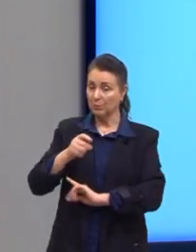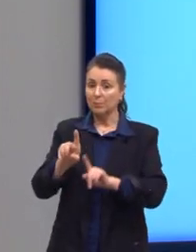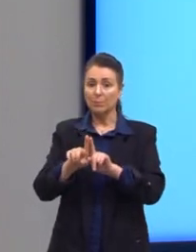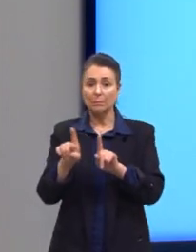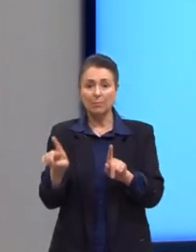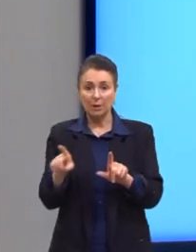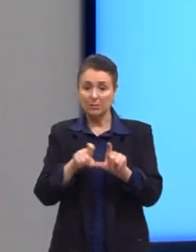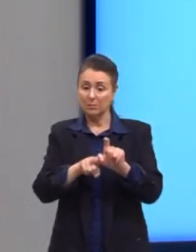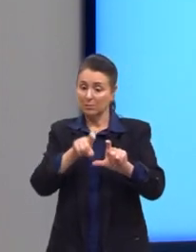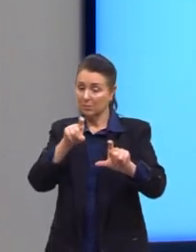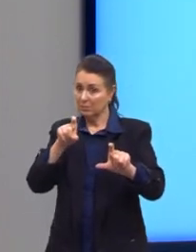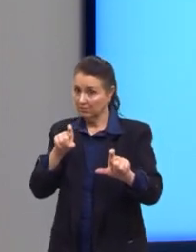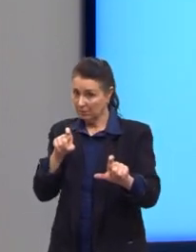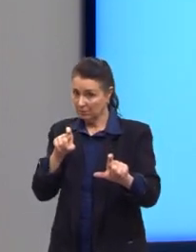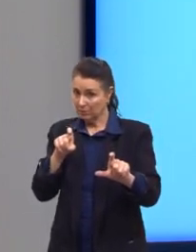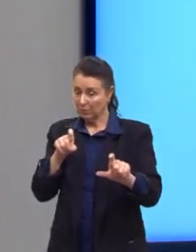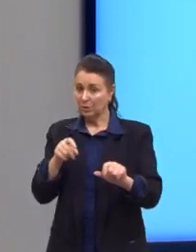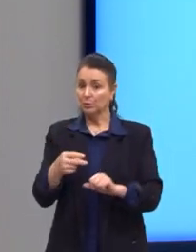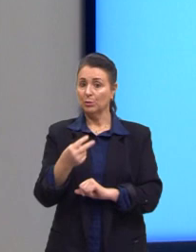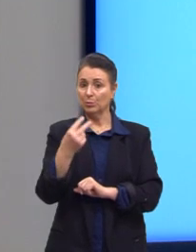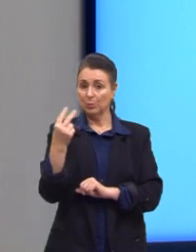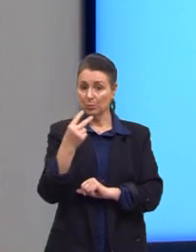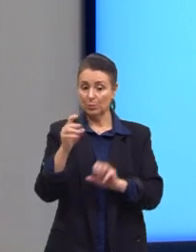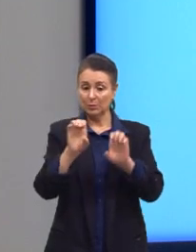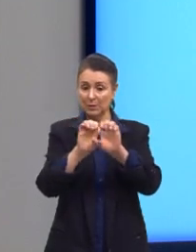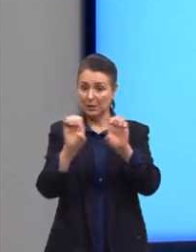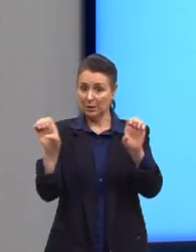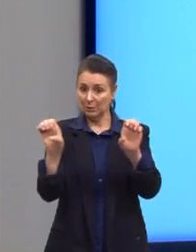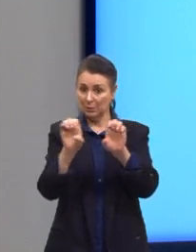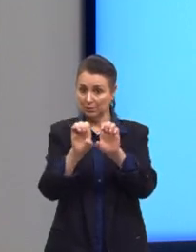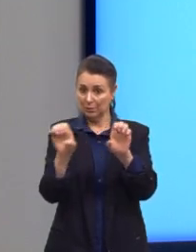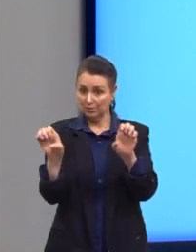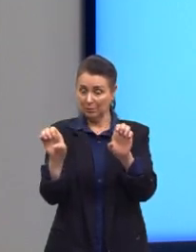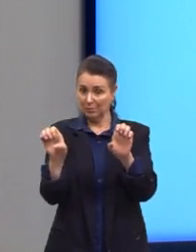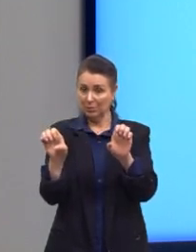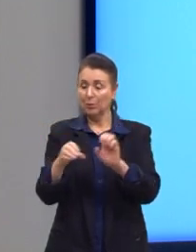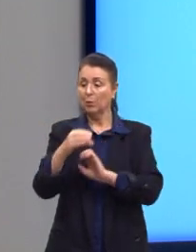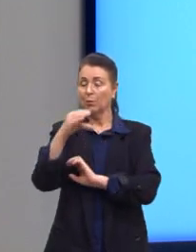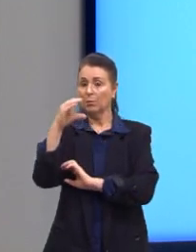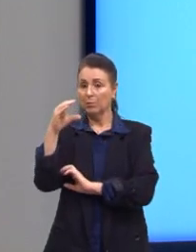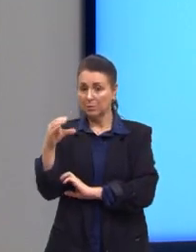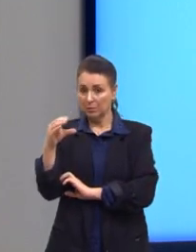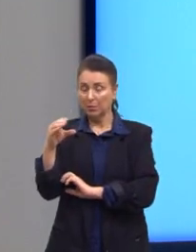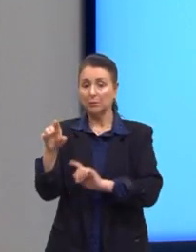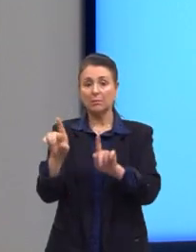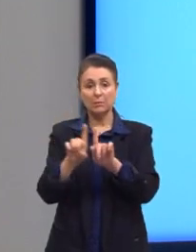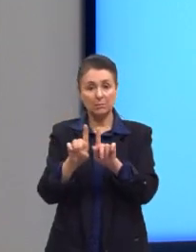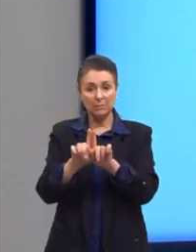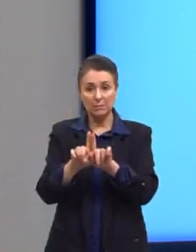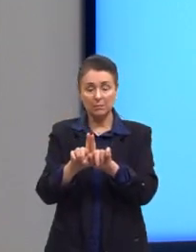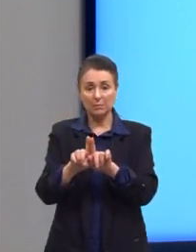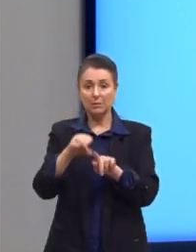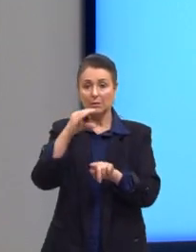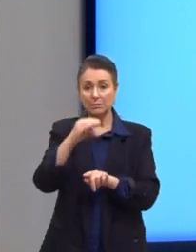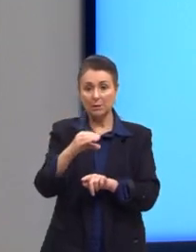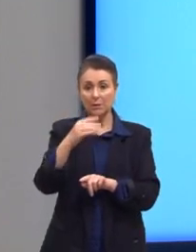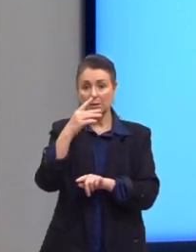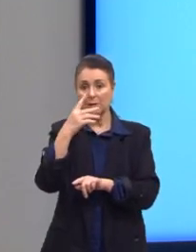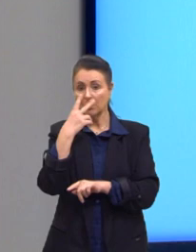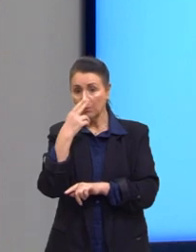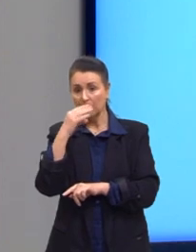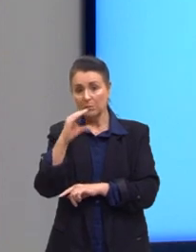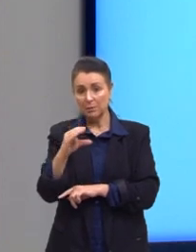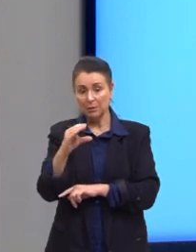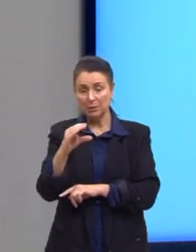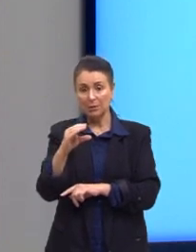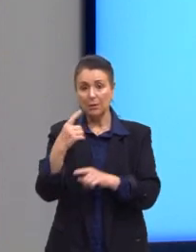independente, né, das duas equações que nós chegamos, o c, ele vai ser o mesmo. Então, gente diz que c é igual a c, porque é